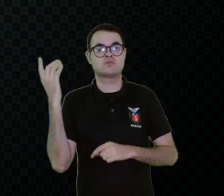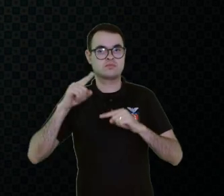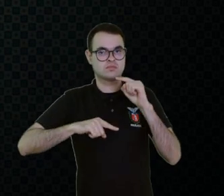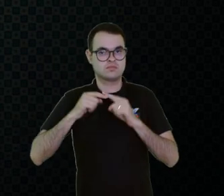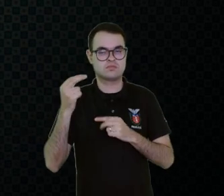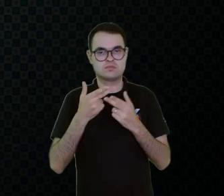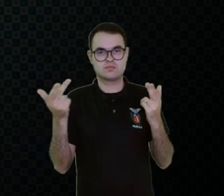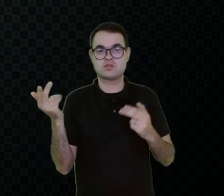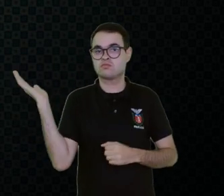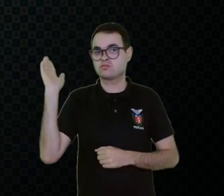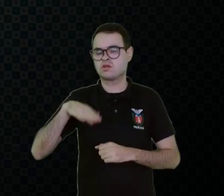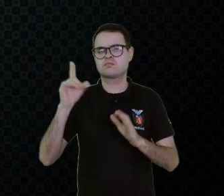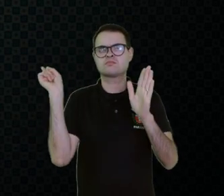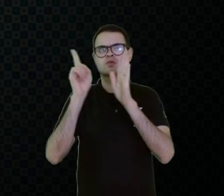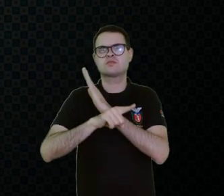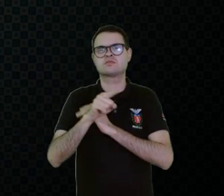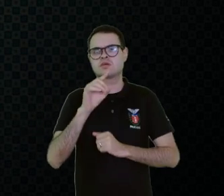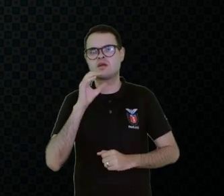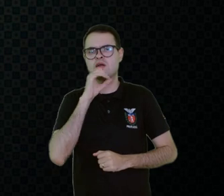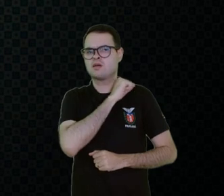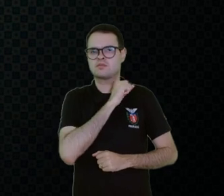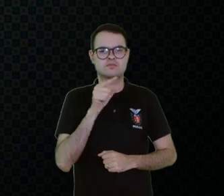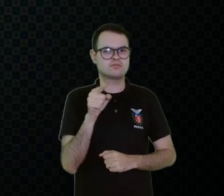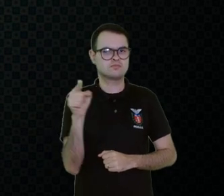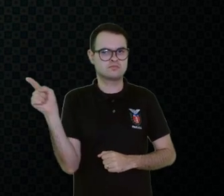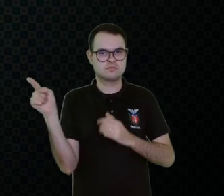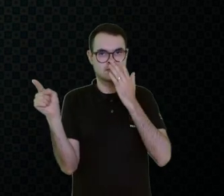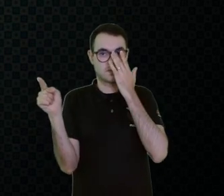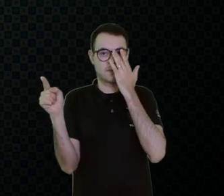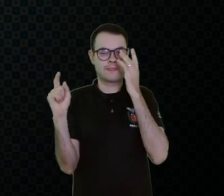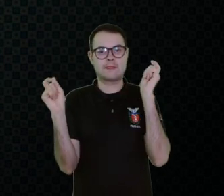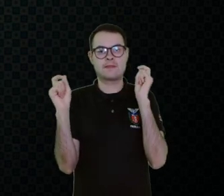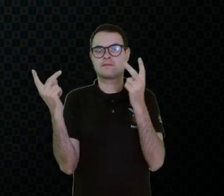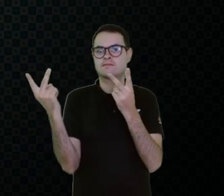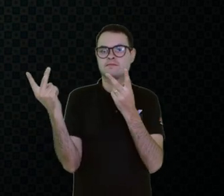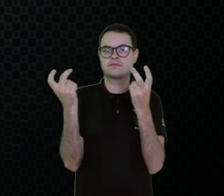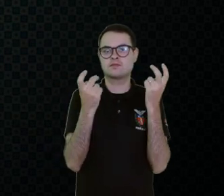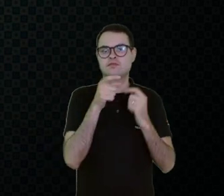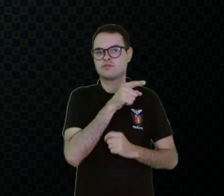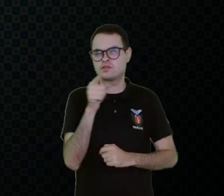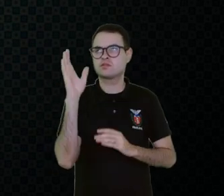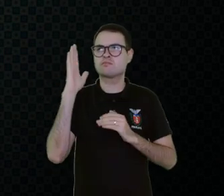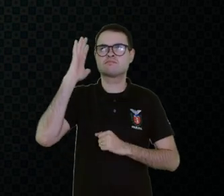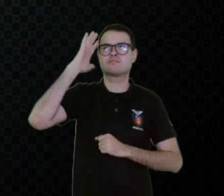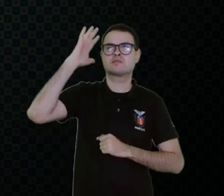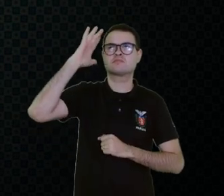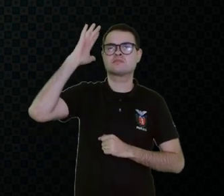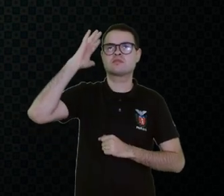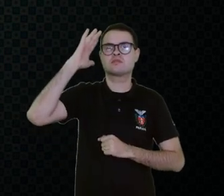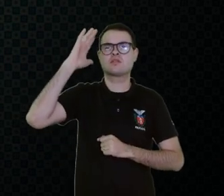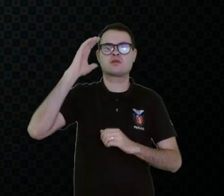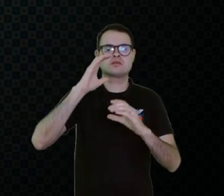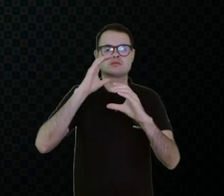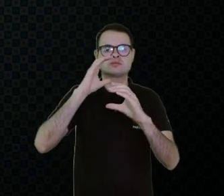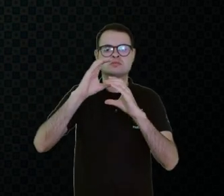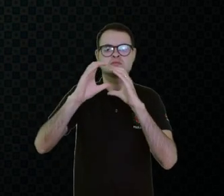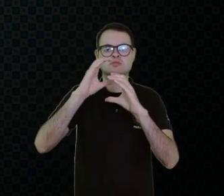sabe? Então, eu trago uma pergunta rapidinha, né? Que cada um pode pensar sobre isso. Você já se imaginou sem poder se comunicar?